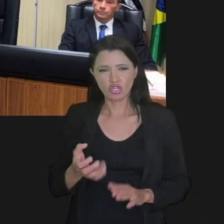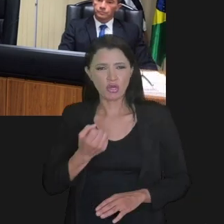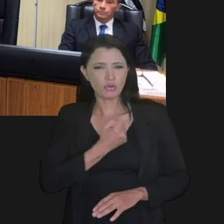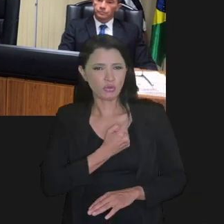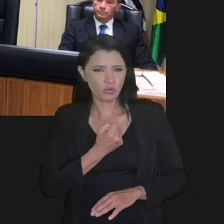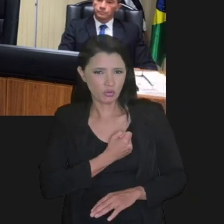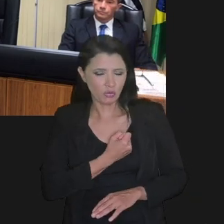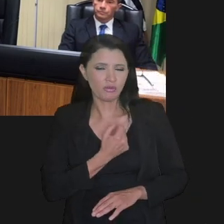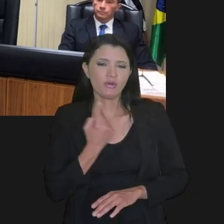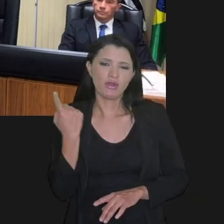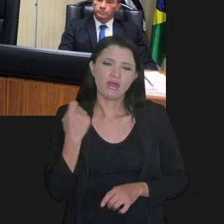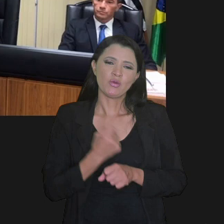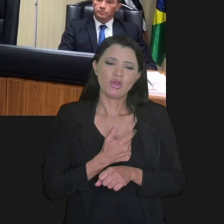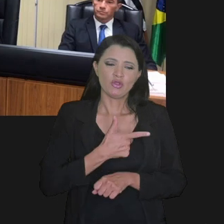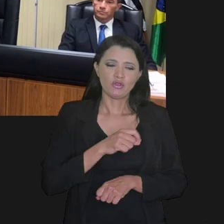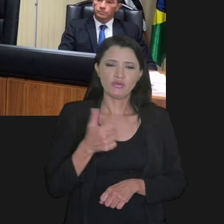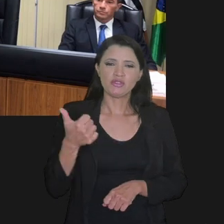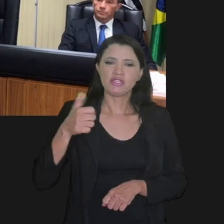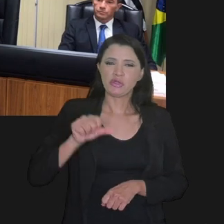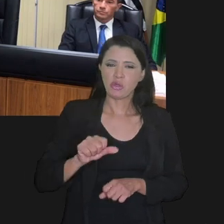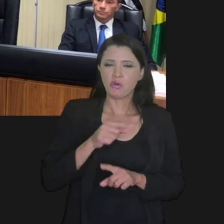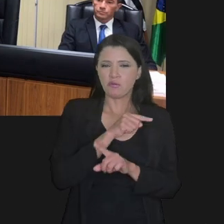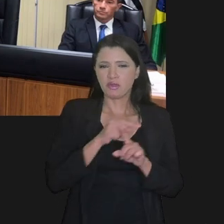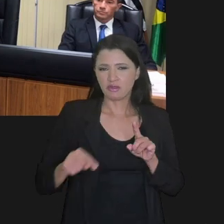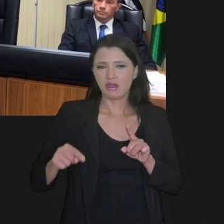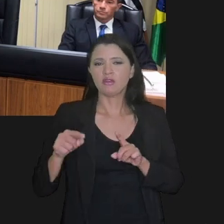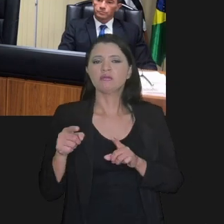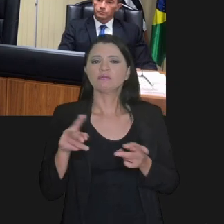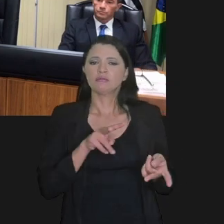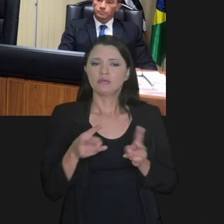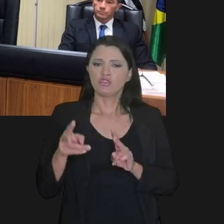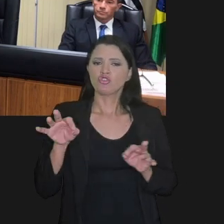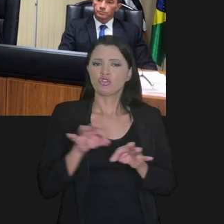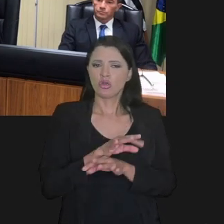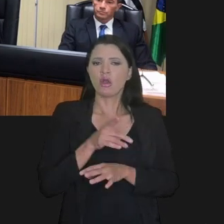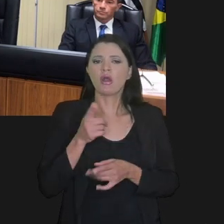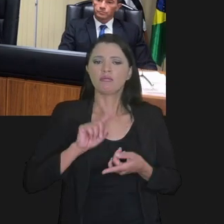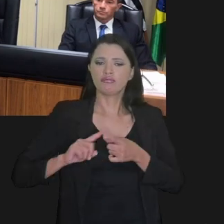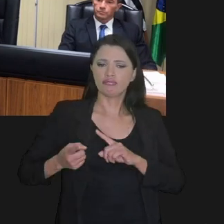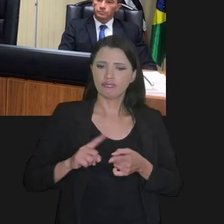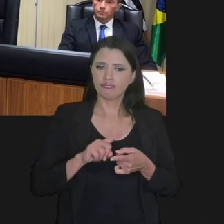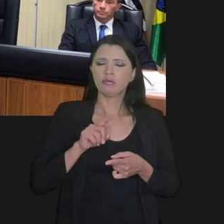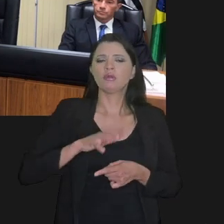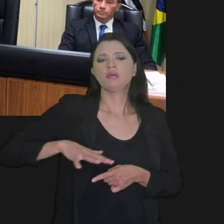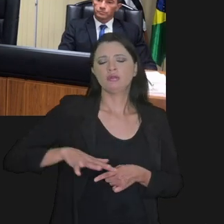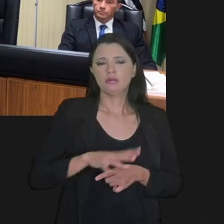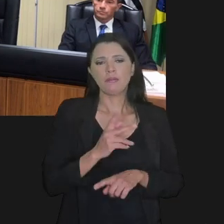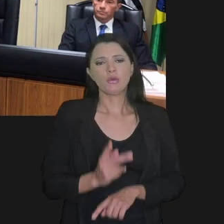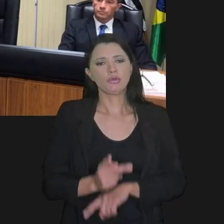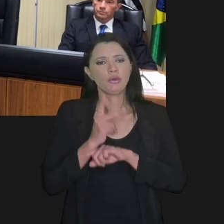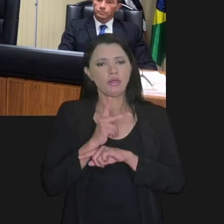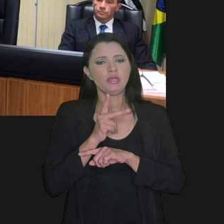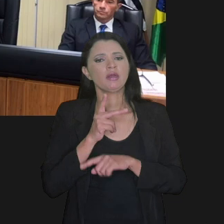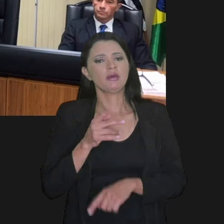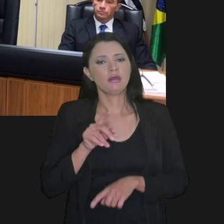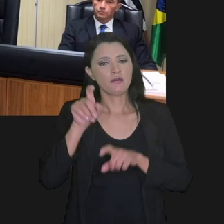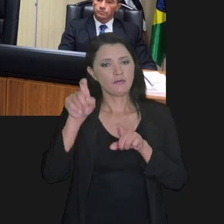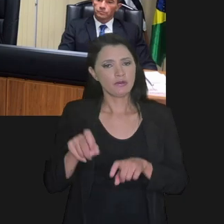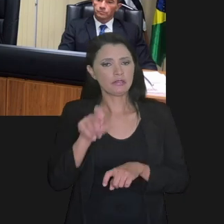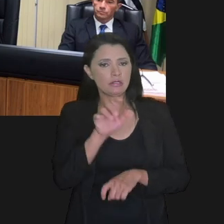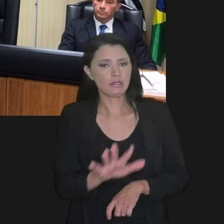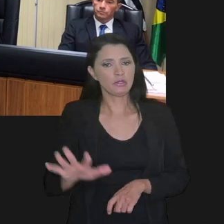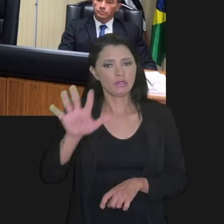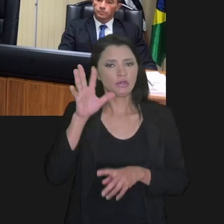transação na PGFN. Desde 2019, meados de 2019, as transações já são fechadas e negociadas no âmbito da